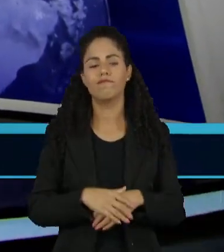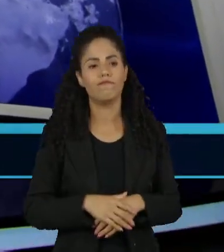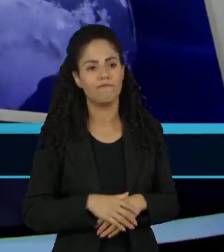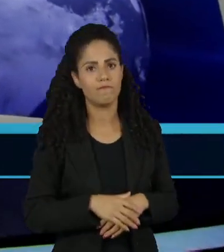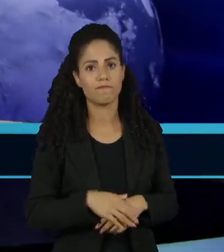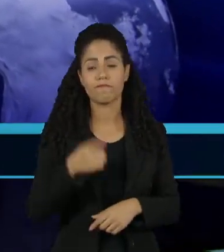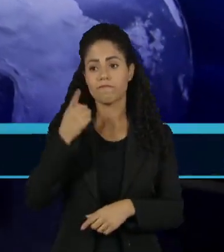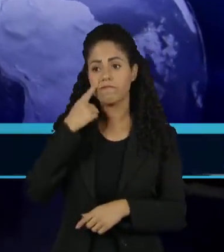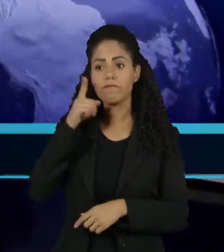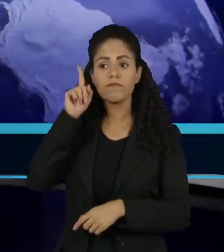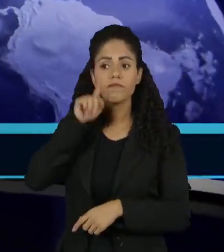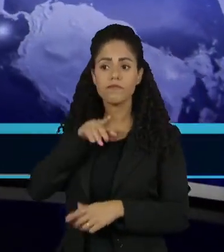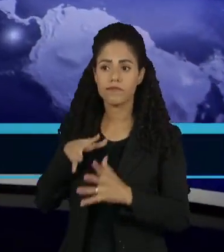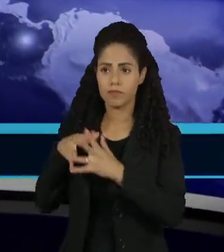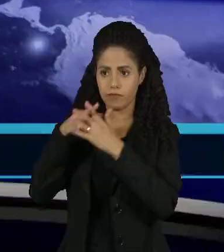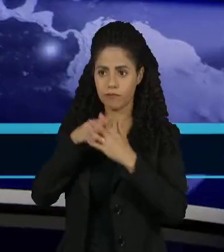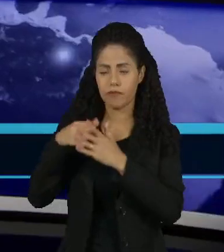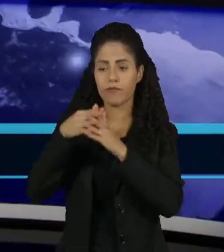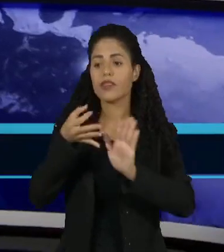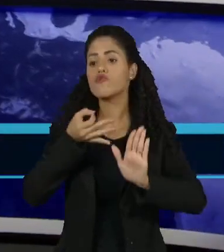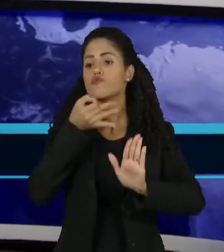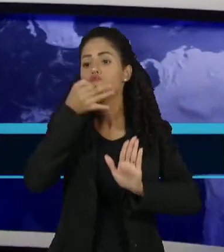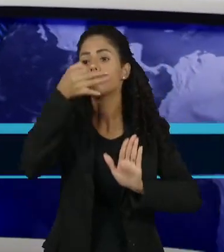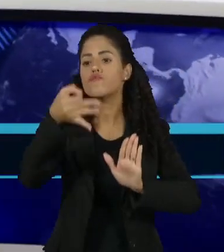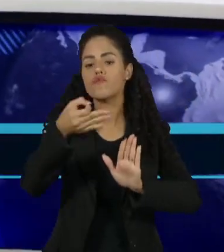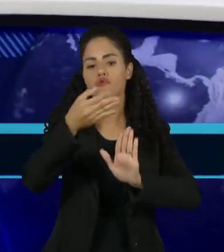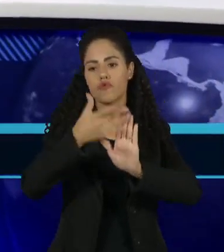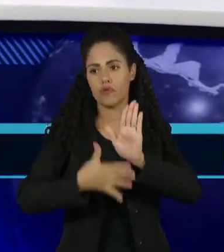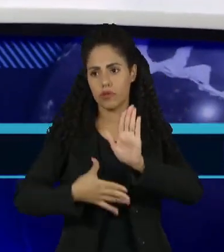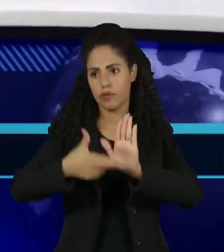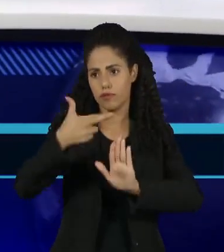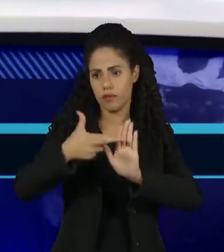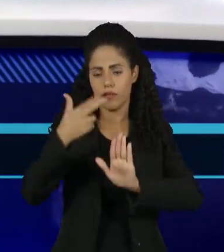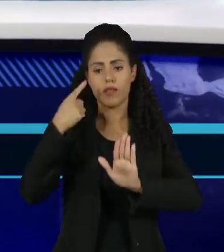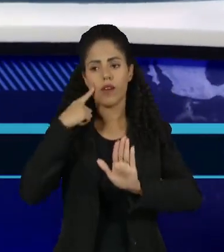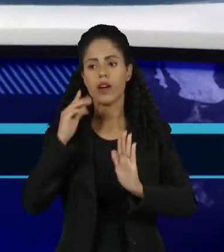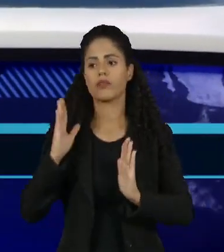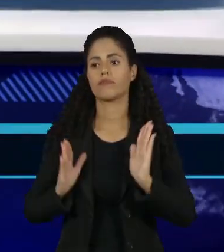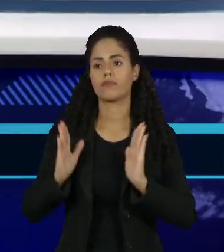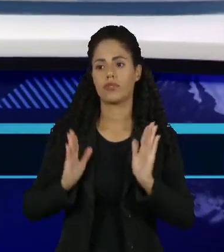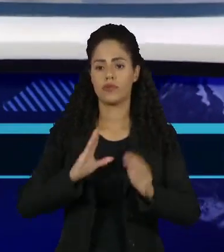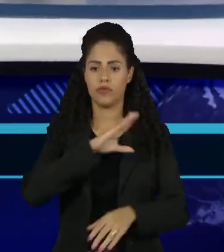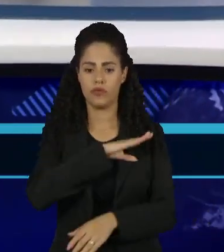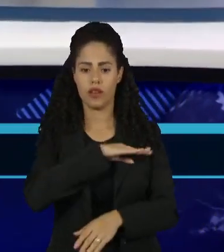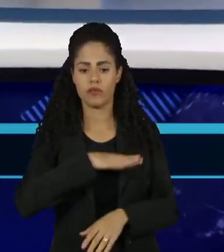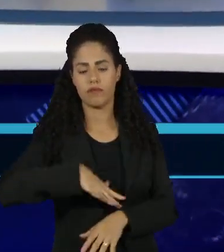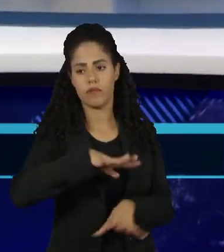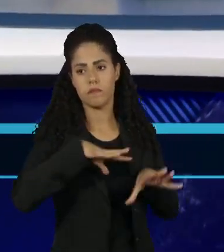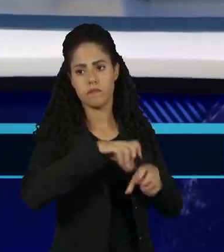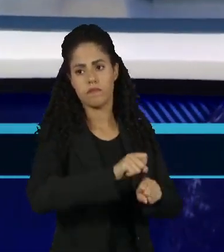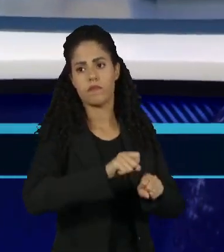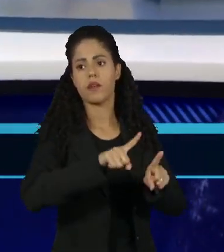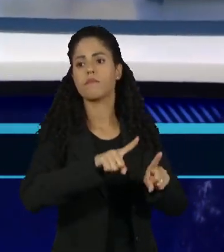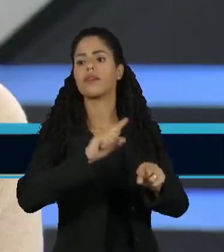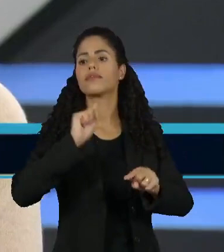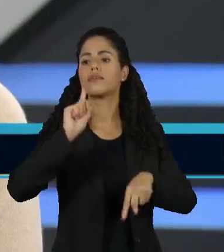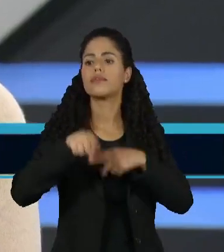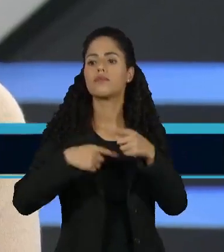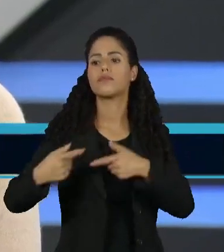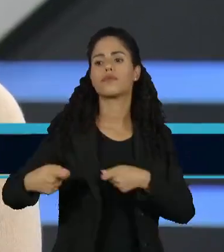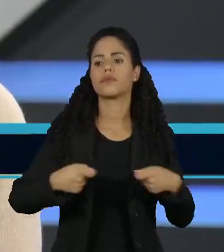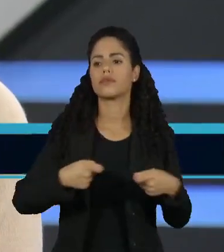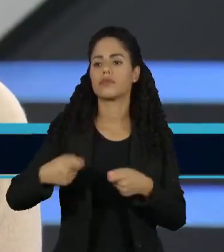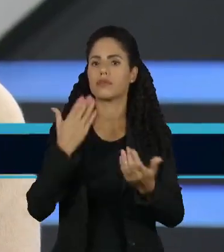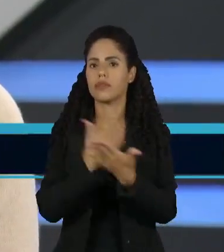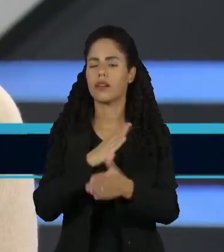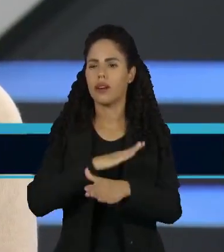os Estados Unidos, eles sugeriram a criação de um controle internacional temporário sobre a faixa de Gaza, mas só após o terno do conflito.